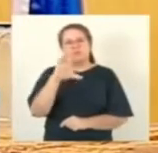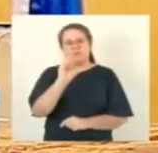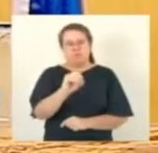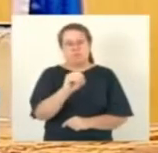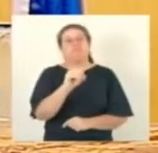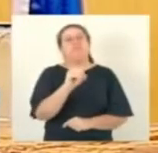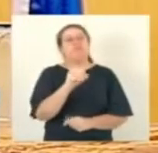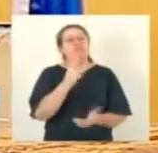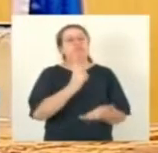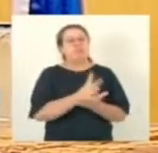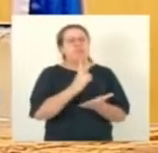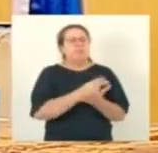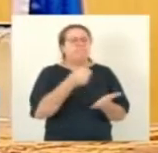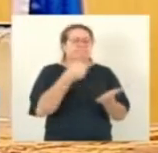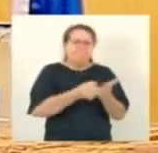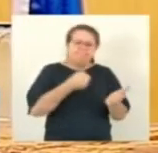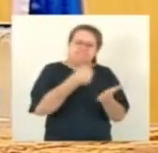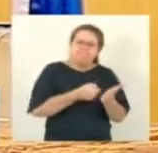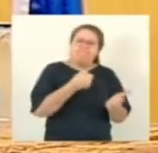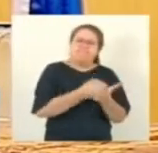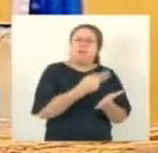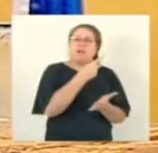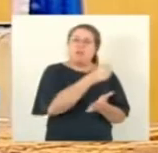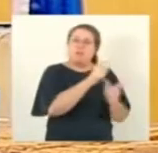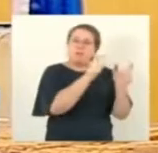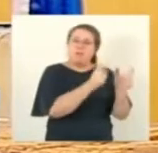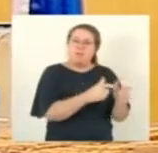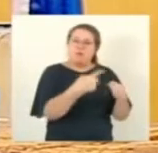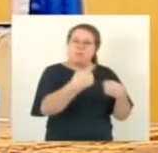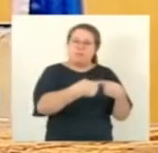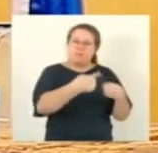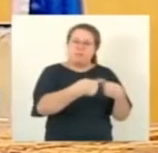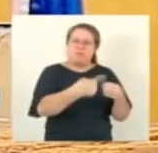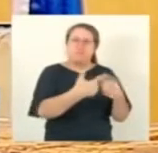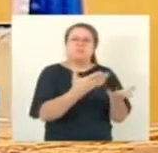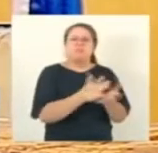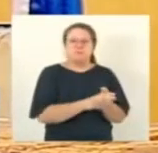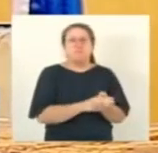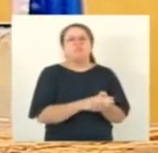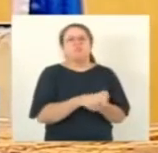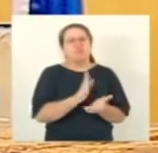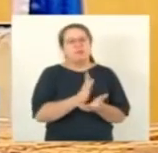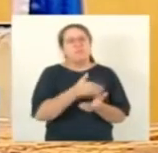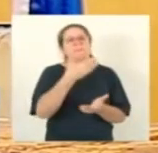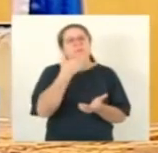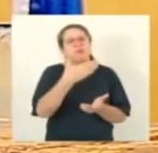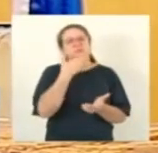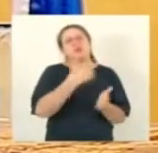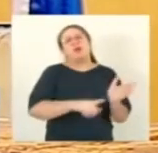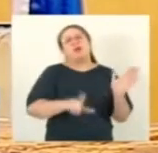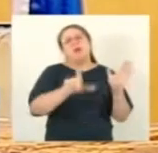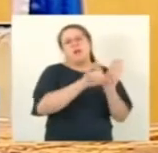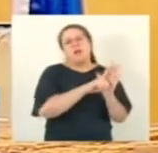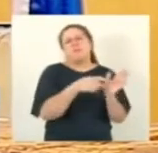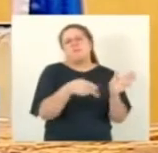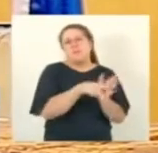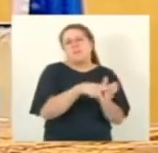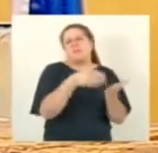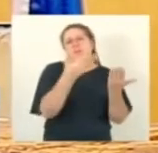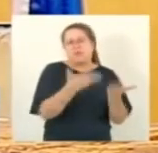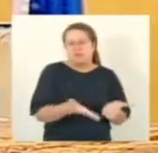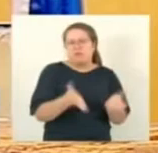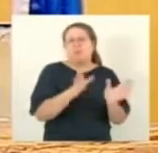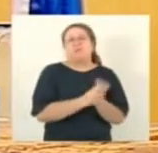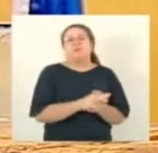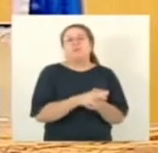ação civil pública, ajuizada pelo Ministério Público Federal, que teve sentença reconhecendo a ilegalidade na aquisição